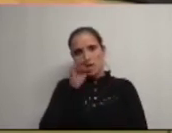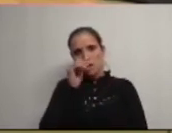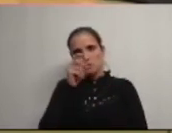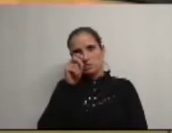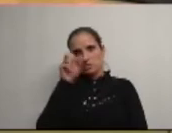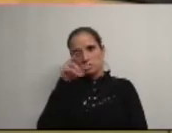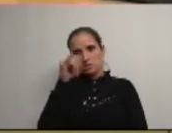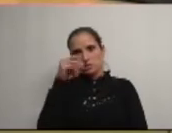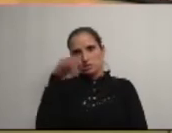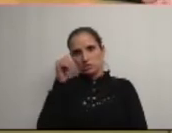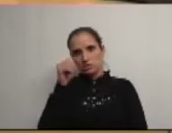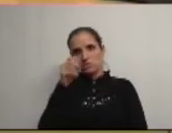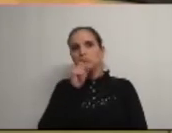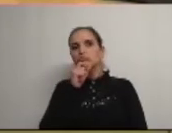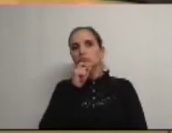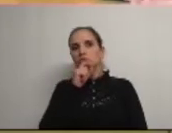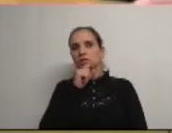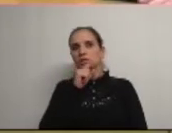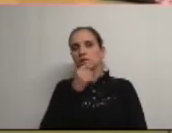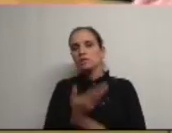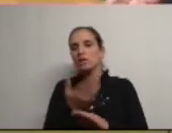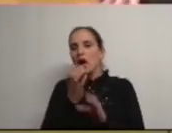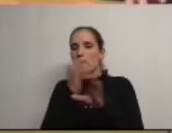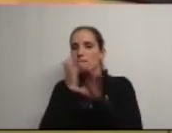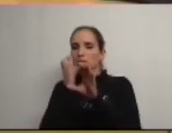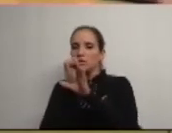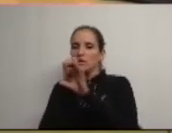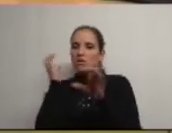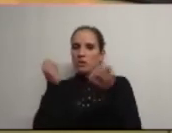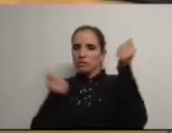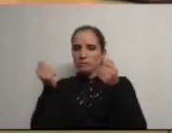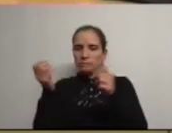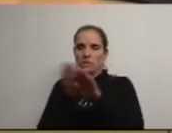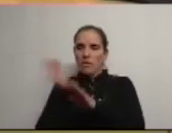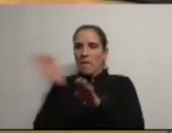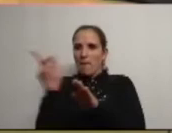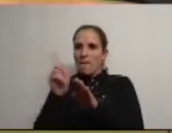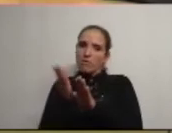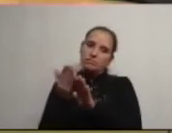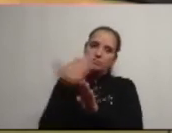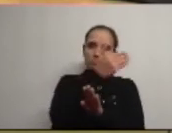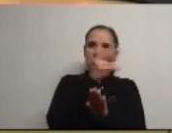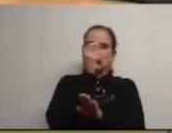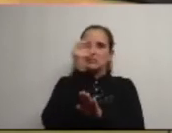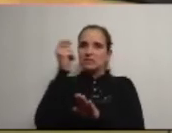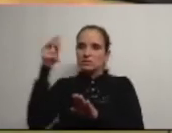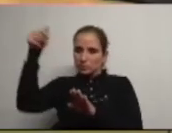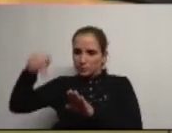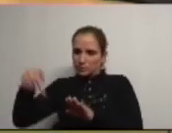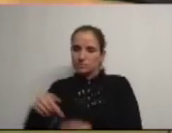que possibilitará tirarmos os caminhões todos de passar na rua na 333 cai de baixo pronto